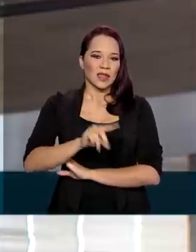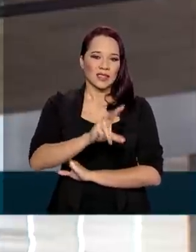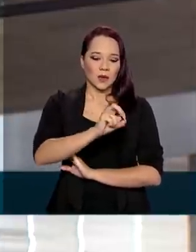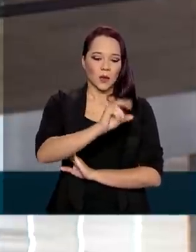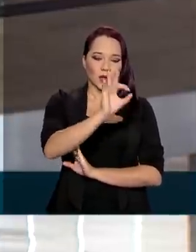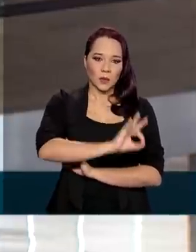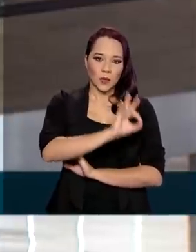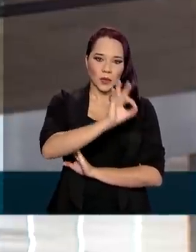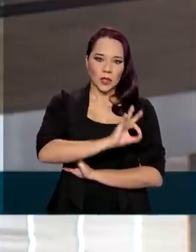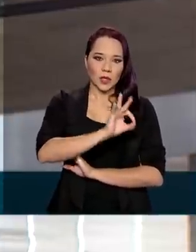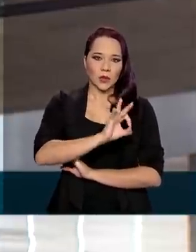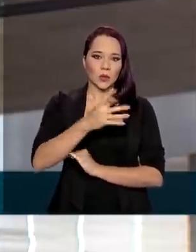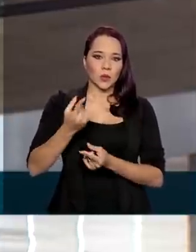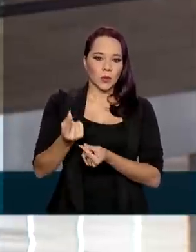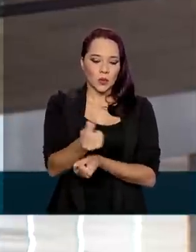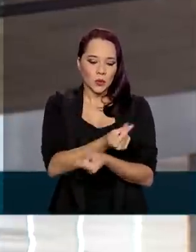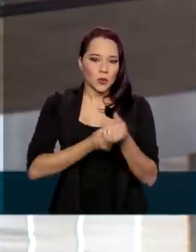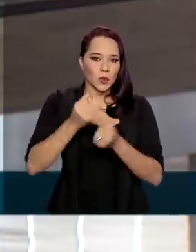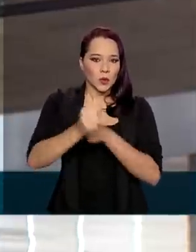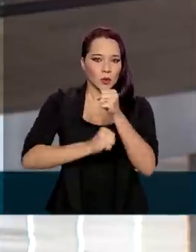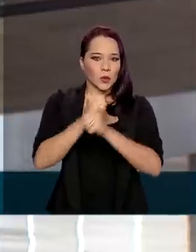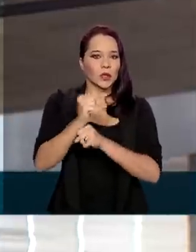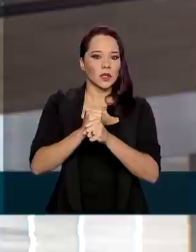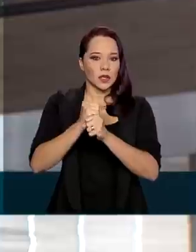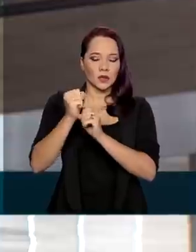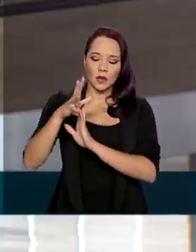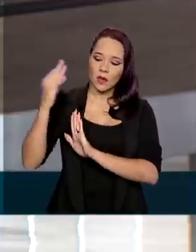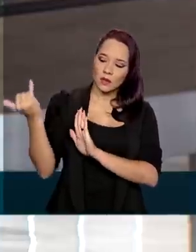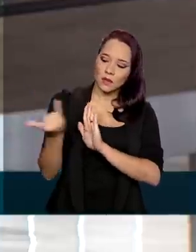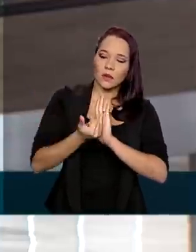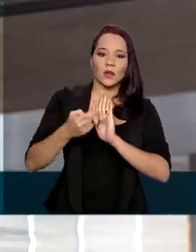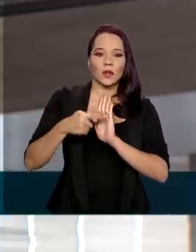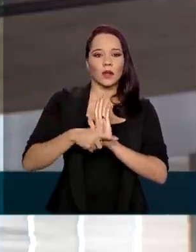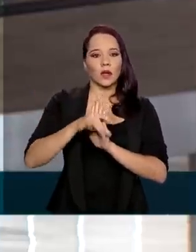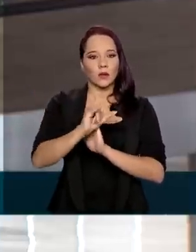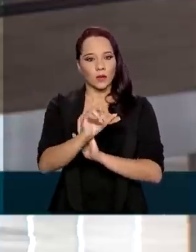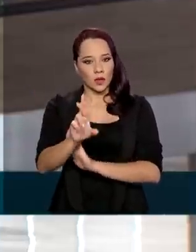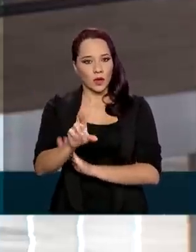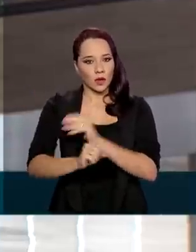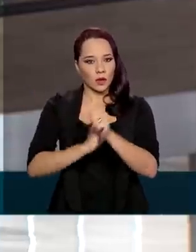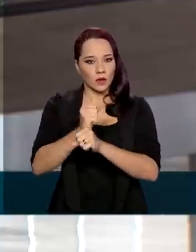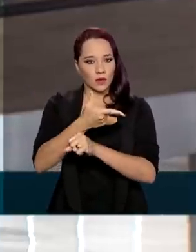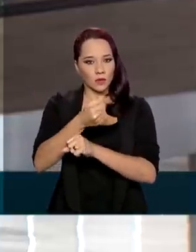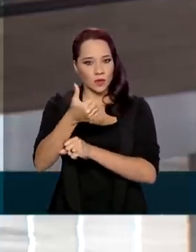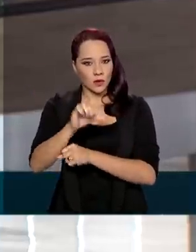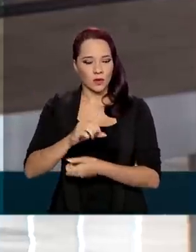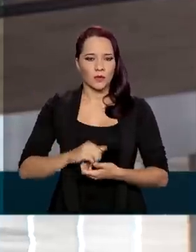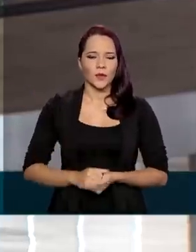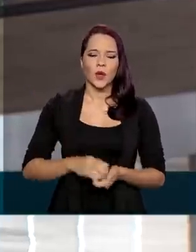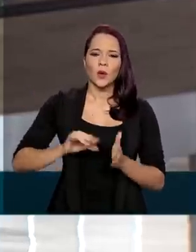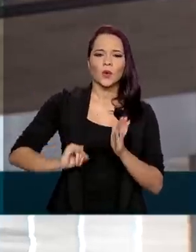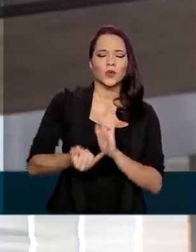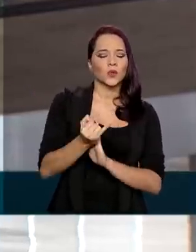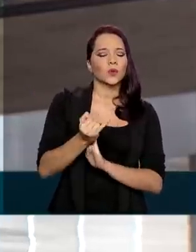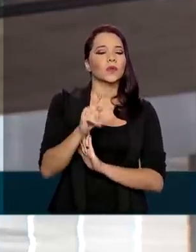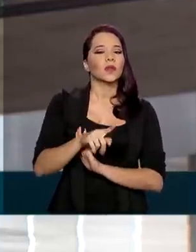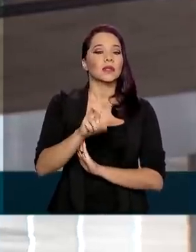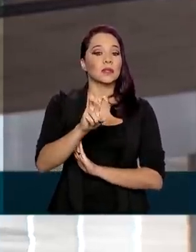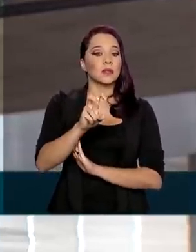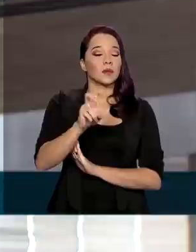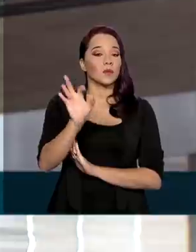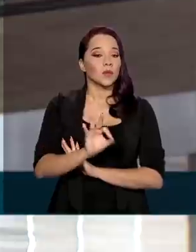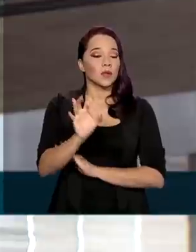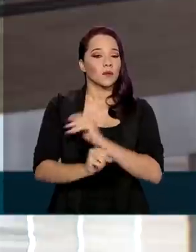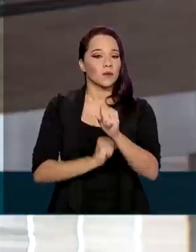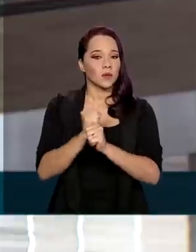% dos rendimentos anuais declarados no Imposto de Renda 2019. A taxa de juros é bem razoável, 5% ao ano